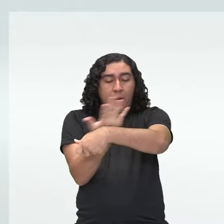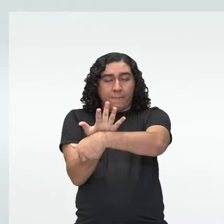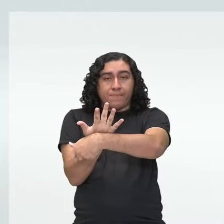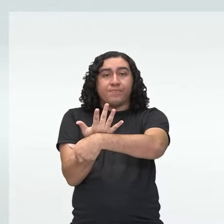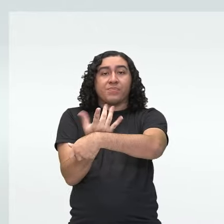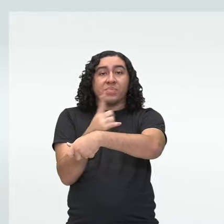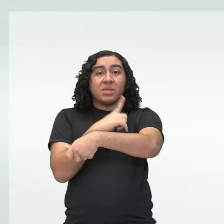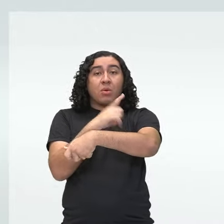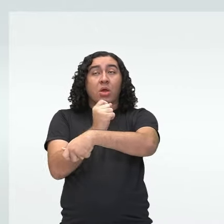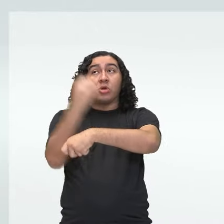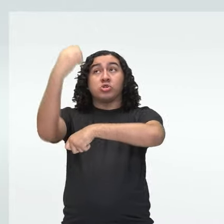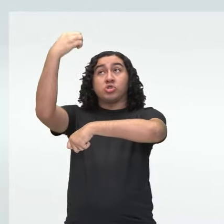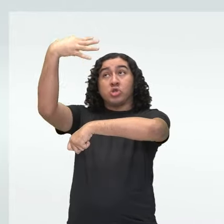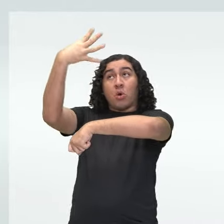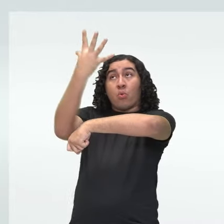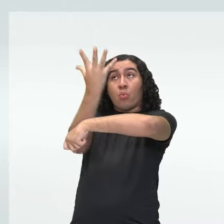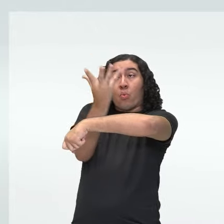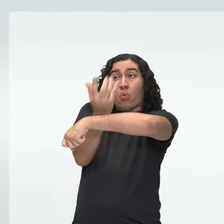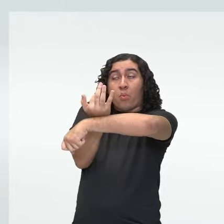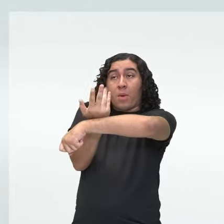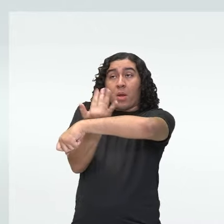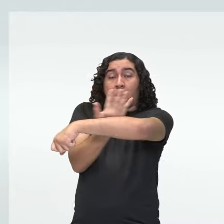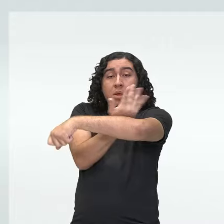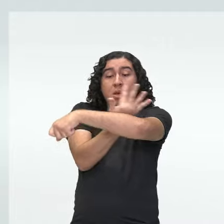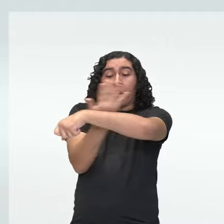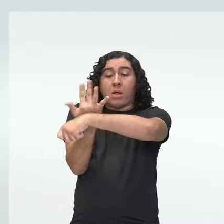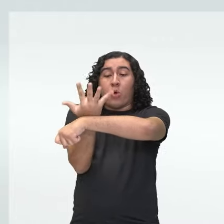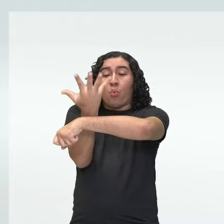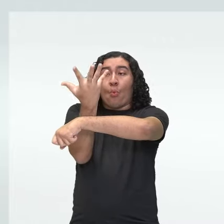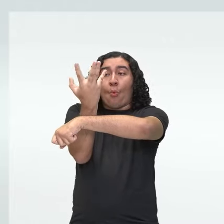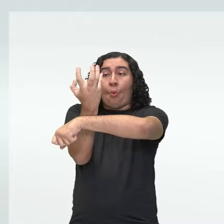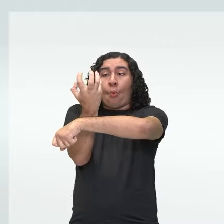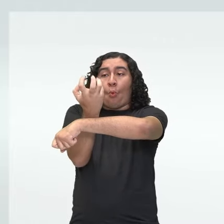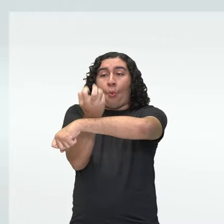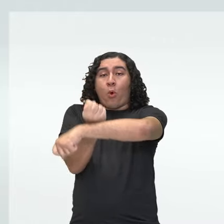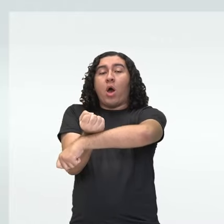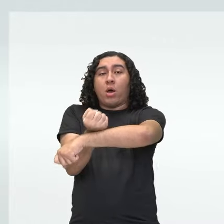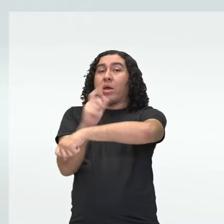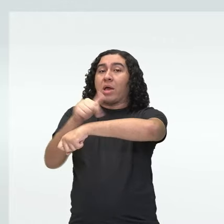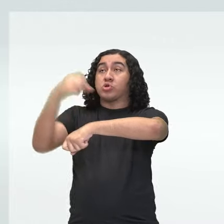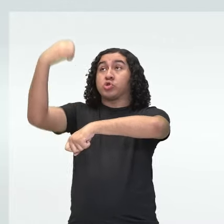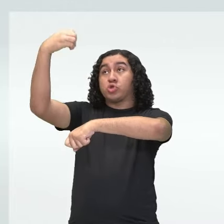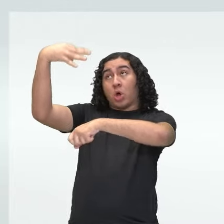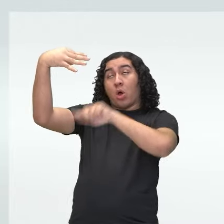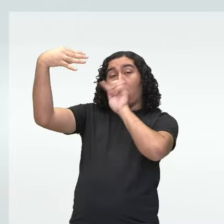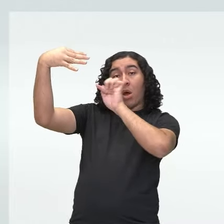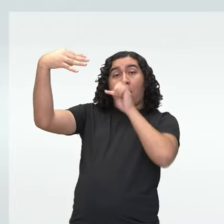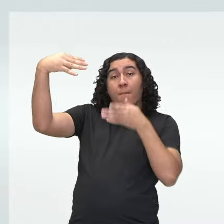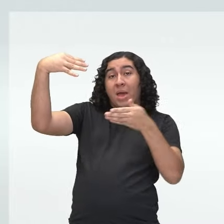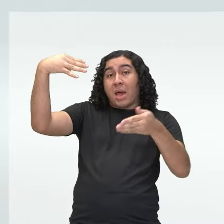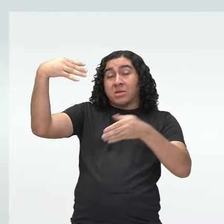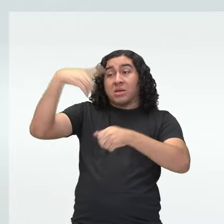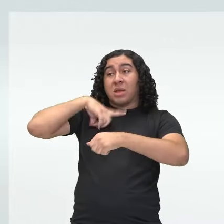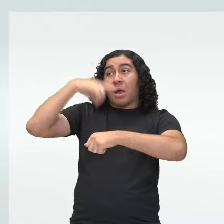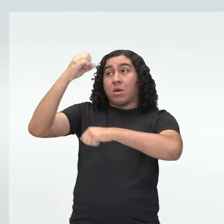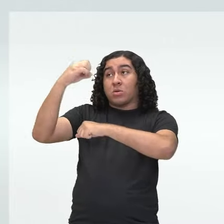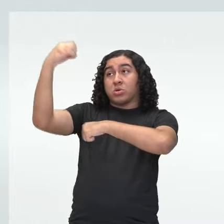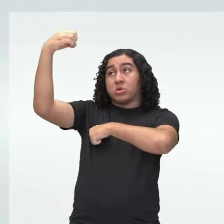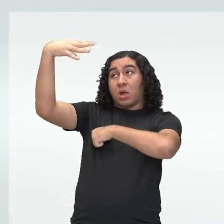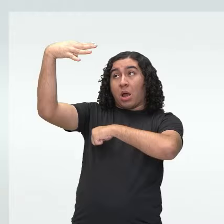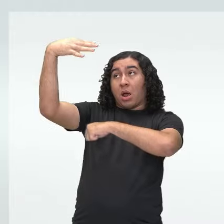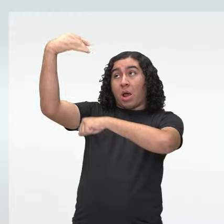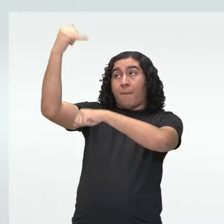captação da energia solar, né? Então tudo inicia na verdade com a luz do sol, né? Então o sol vai tá aqui, ó, gerando essa